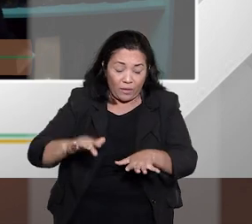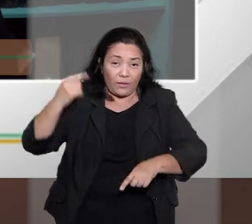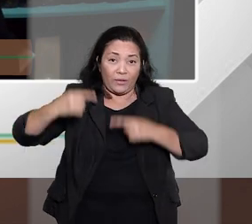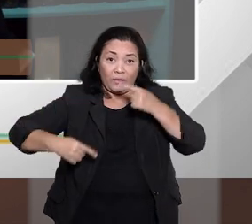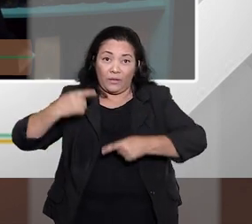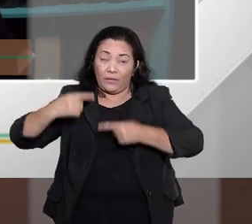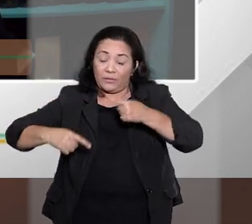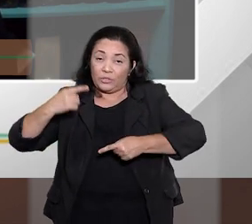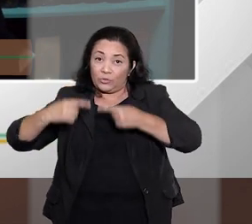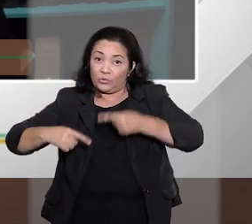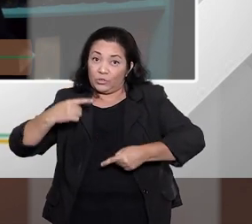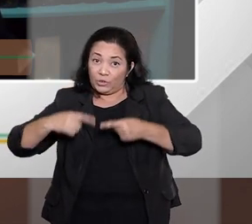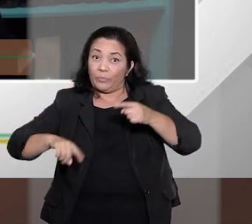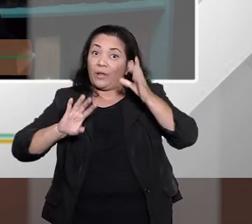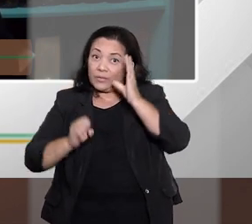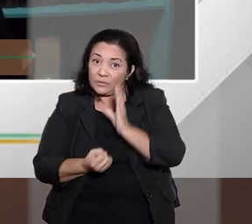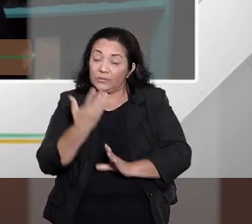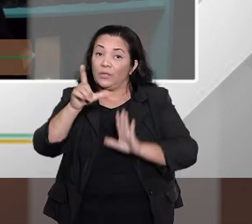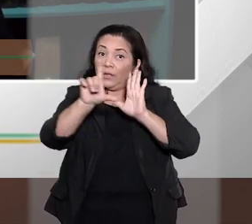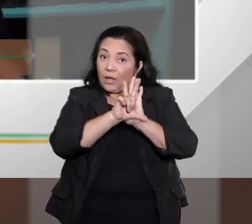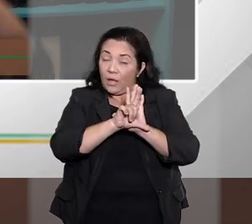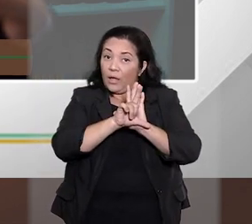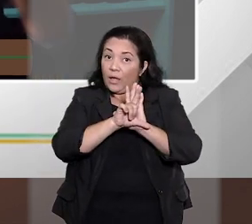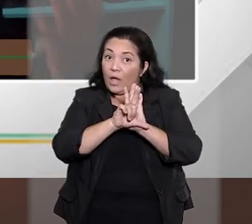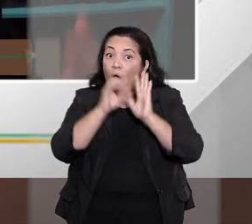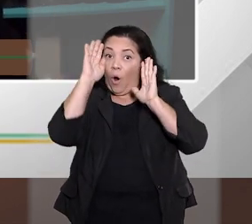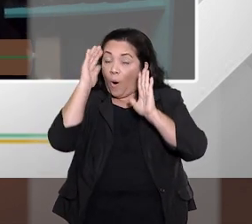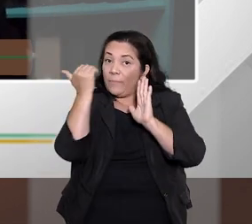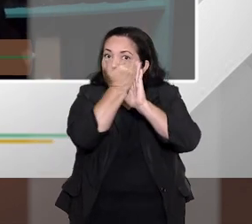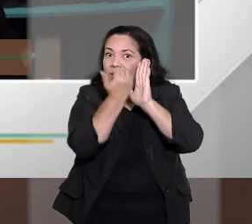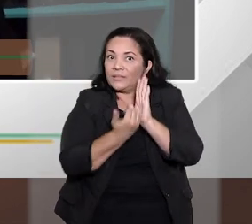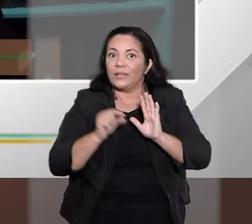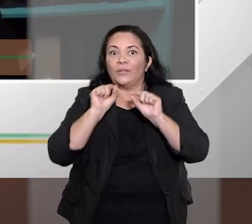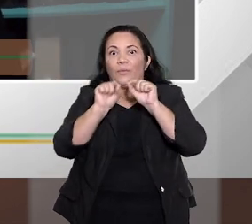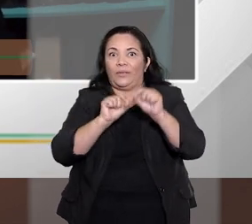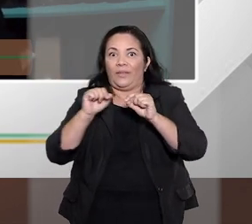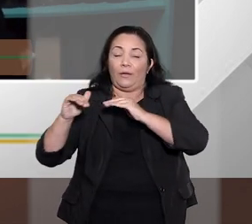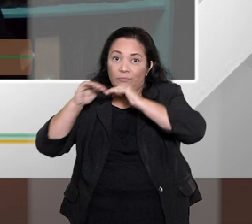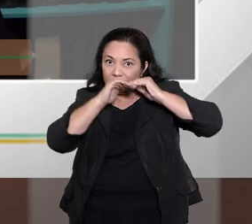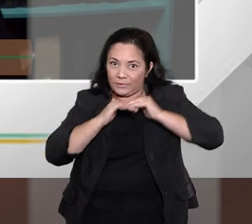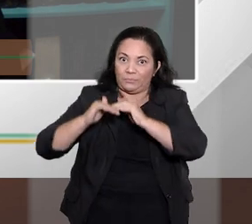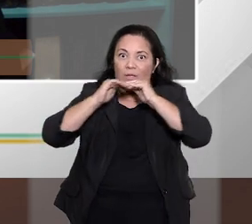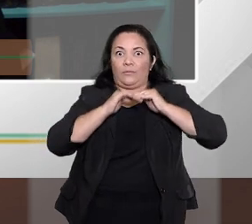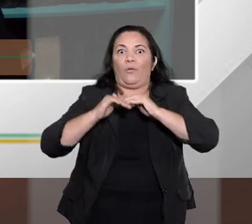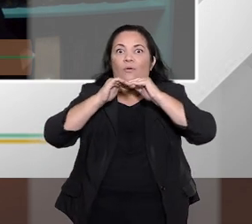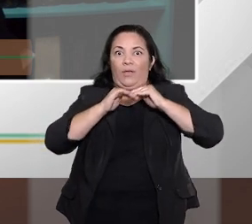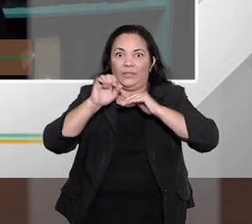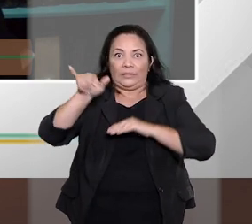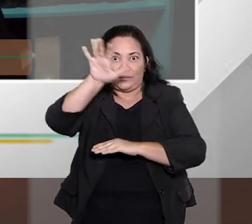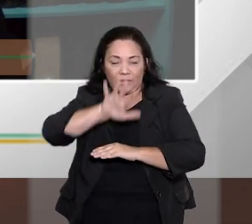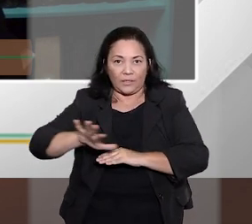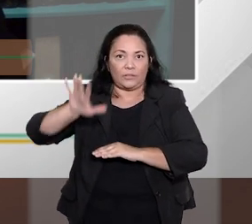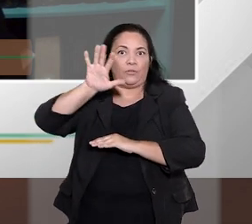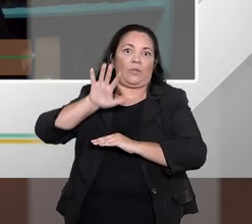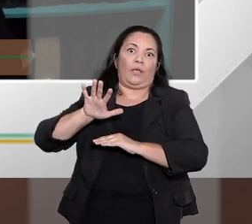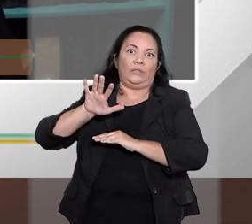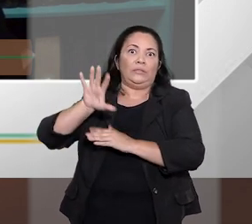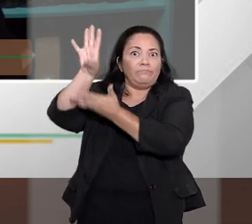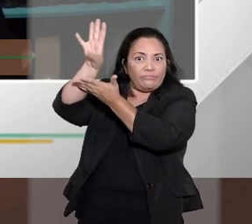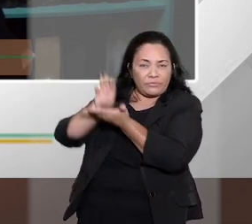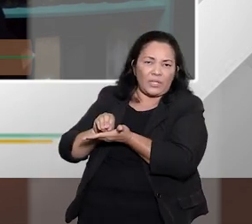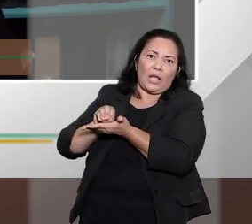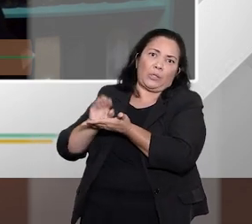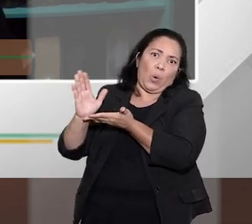está muito de acordo com os parâmetros internacionais, particularmente com o modelo europeu, mas